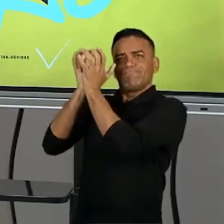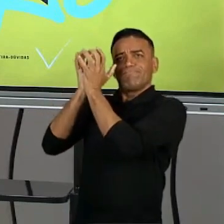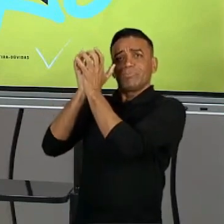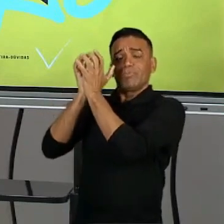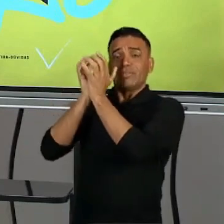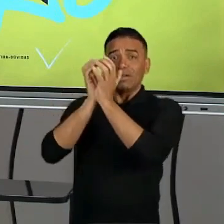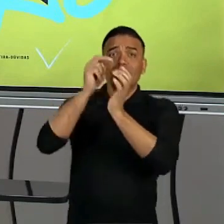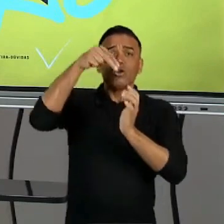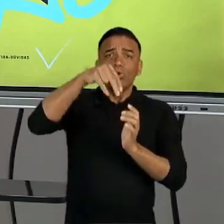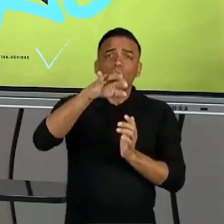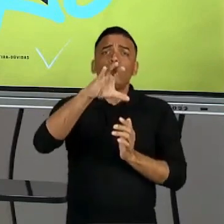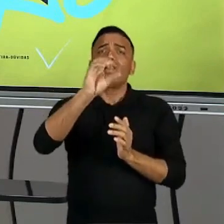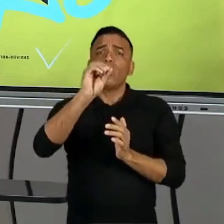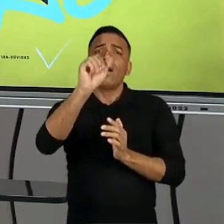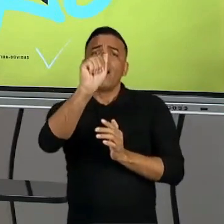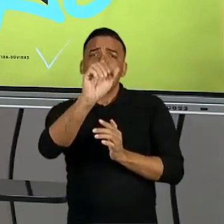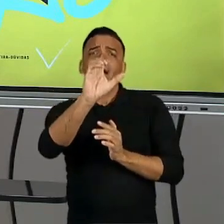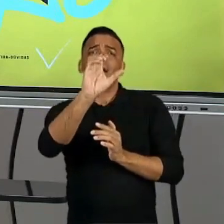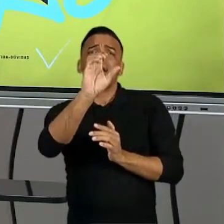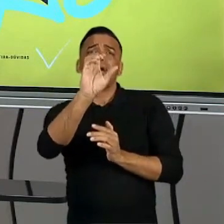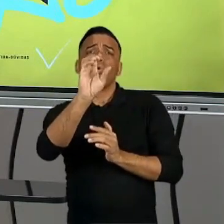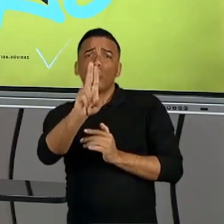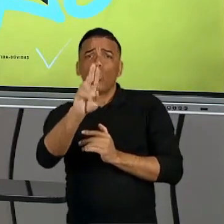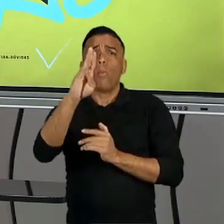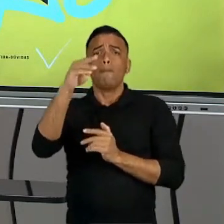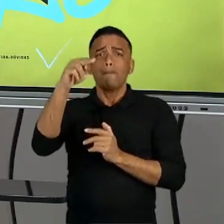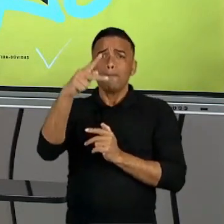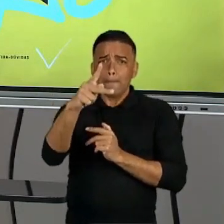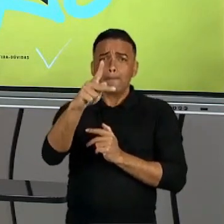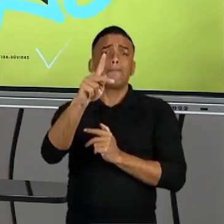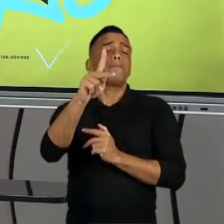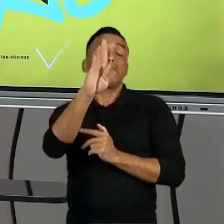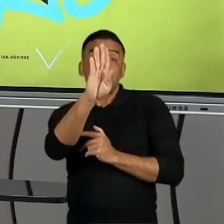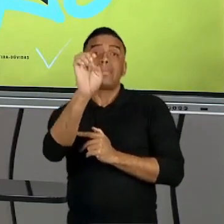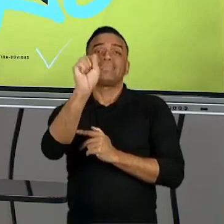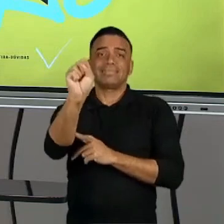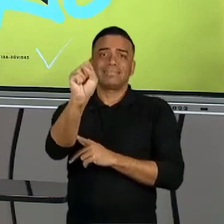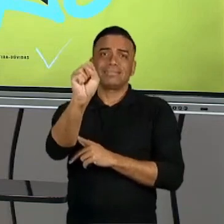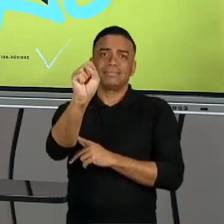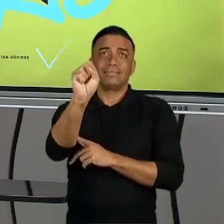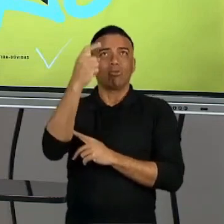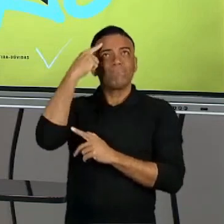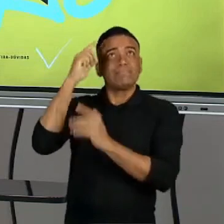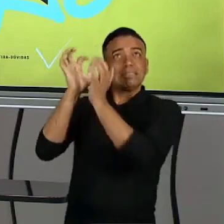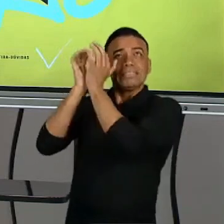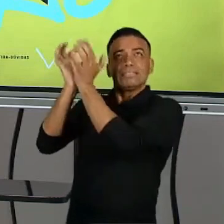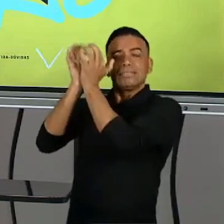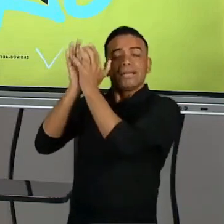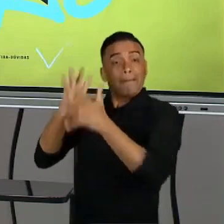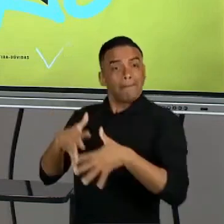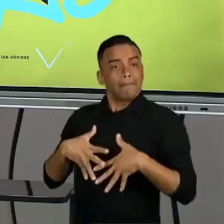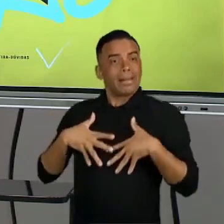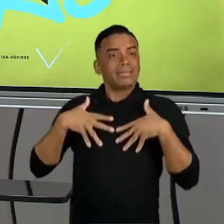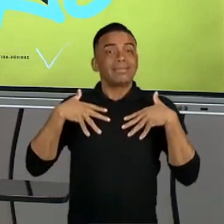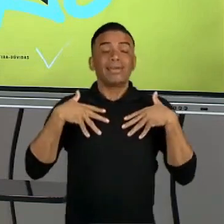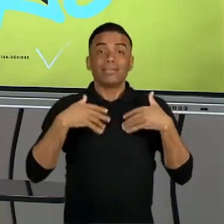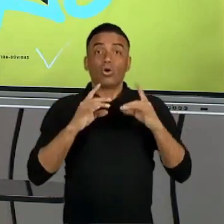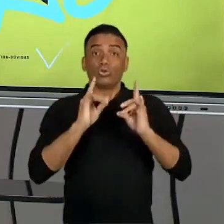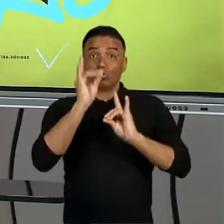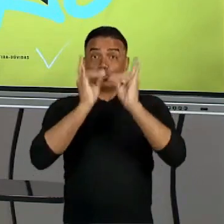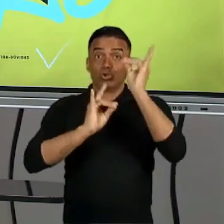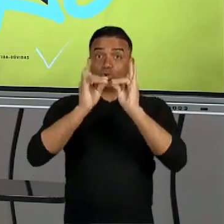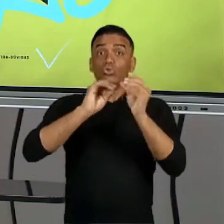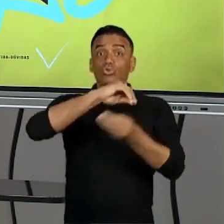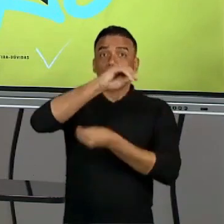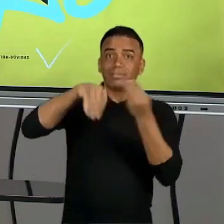Núcleo acúmbens é uma partidinha bem pequenininha no meio do cérebro que, quando você ativa essa região, dá prazer. E aí começa a liberar dopamina naquela região,